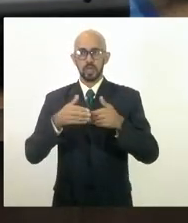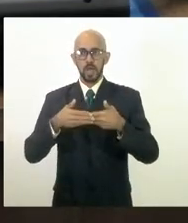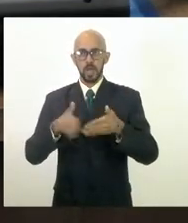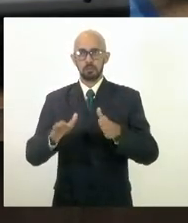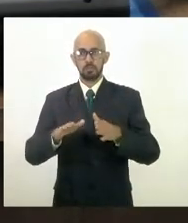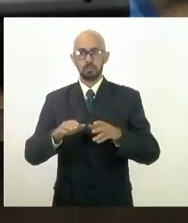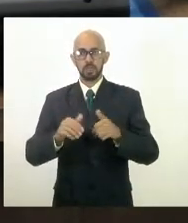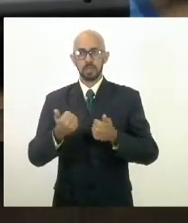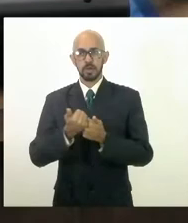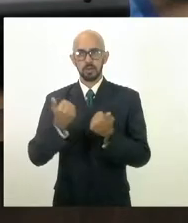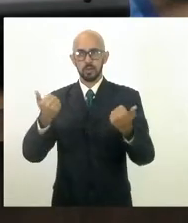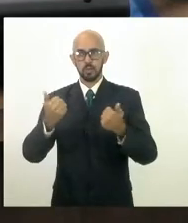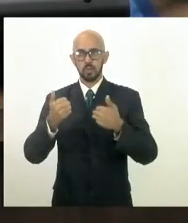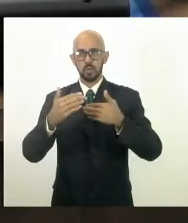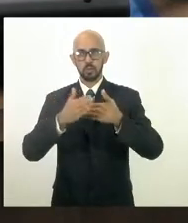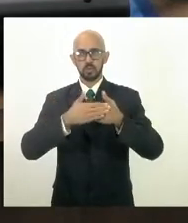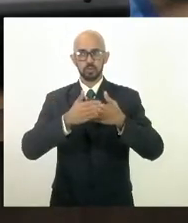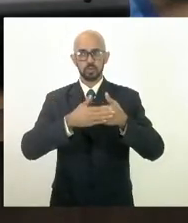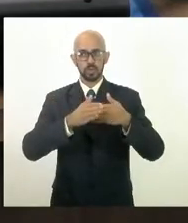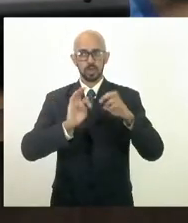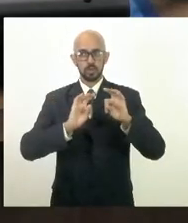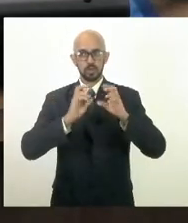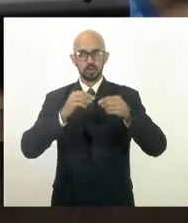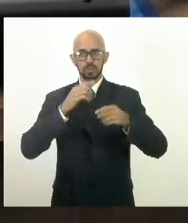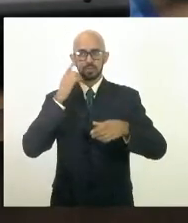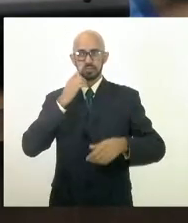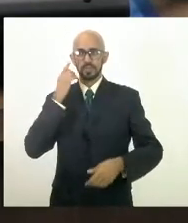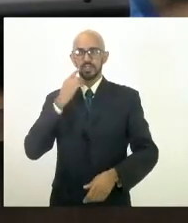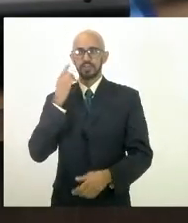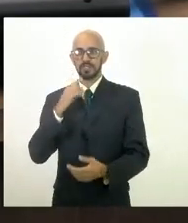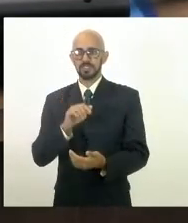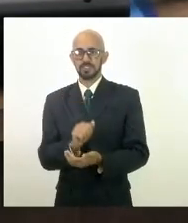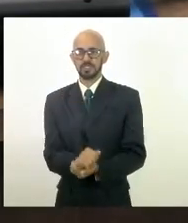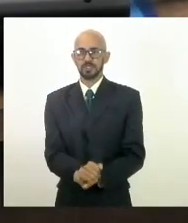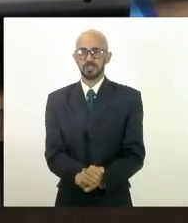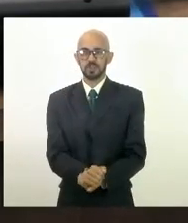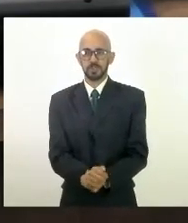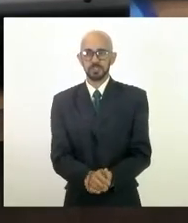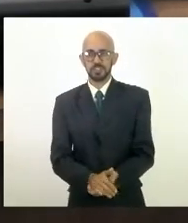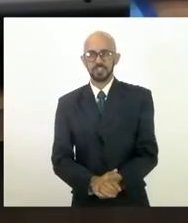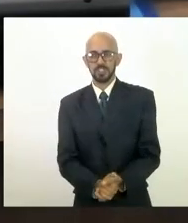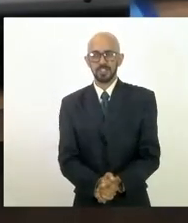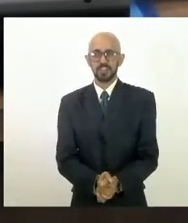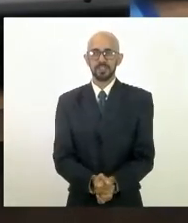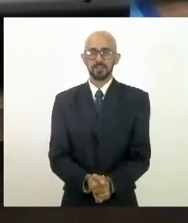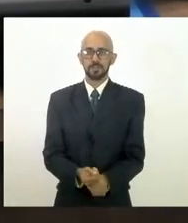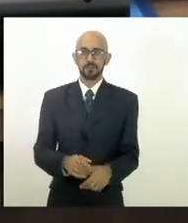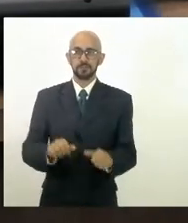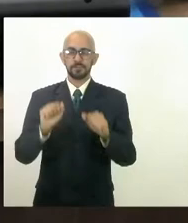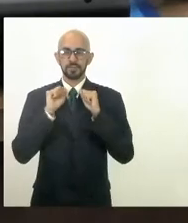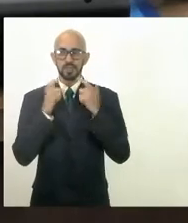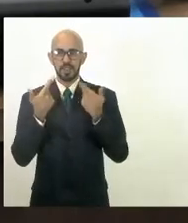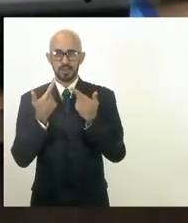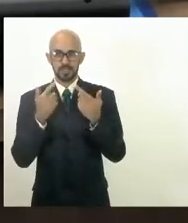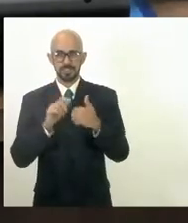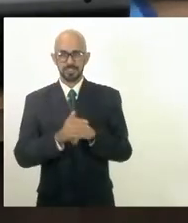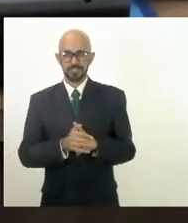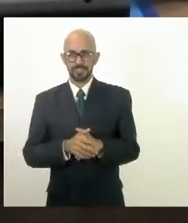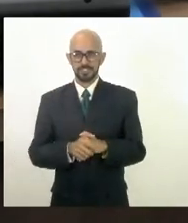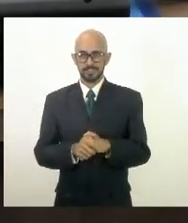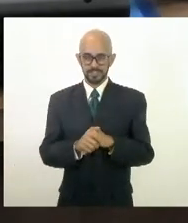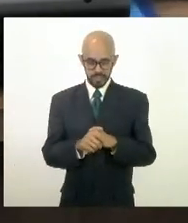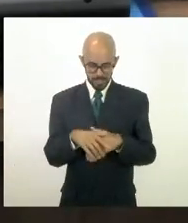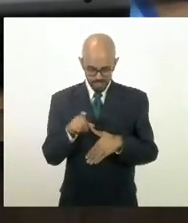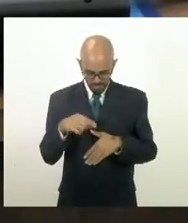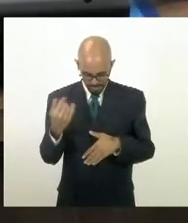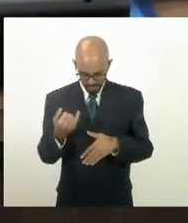autoria desse projeto a todos os novos deputados aqui da Assembleia Legislativa é